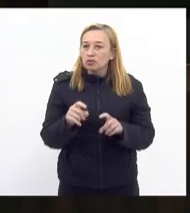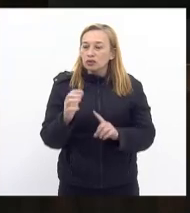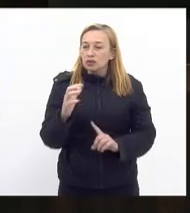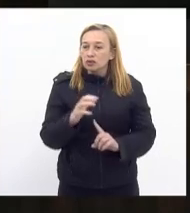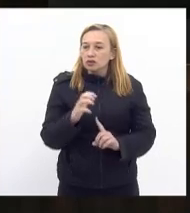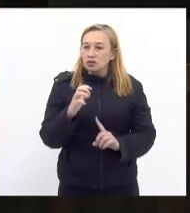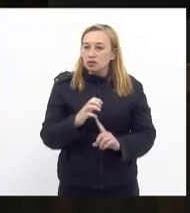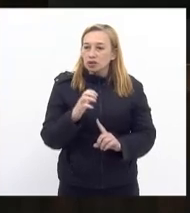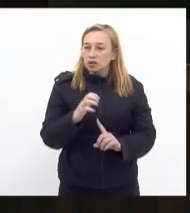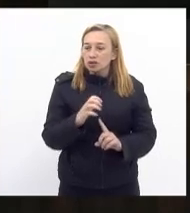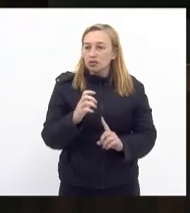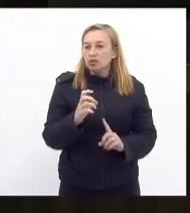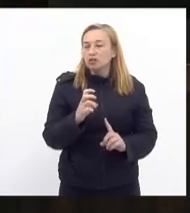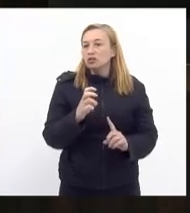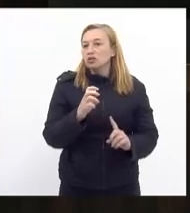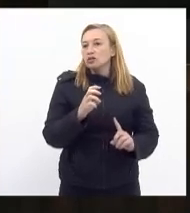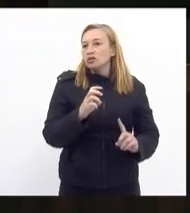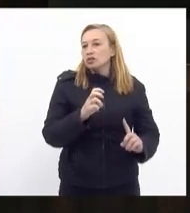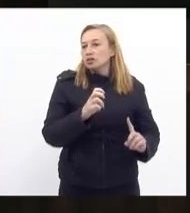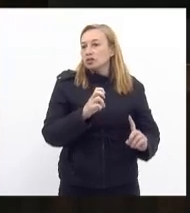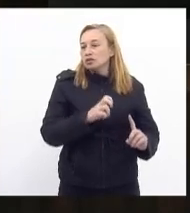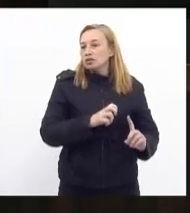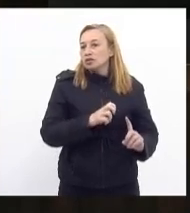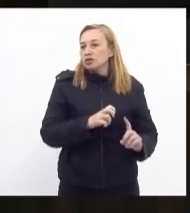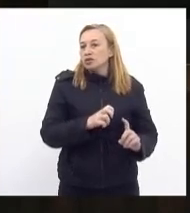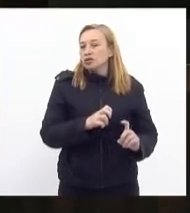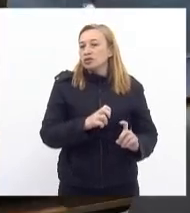nas instituições policiais